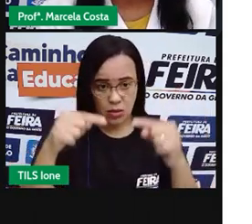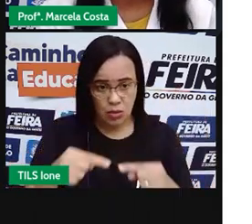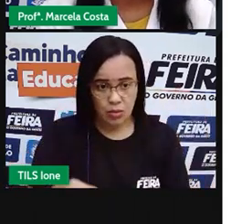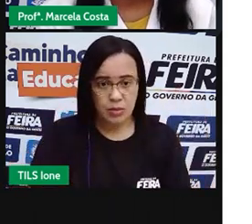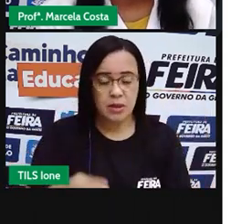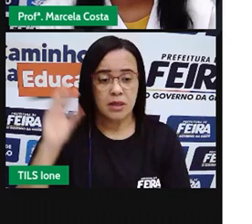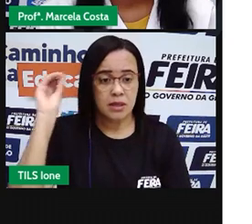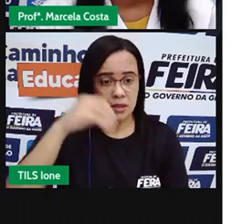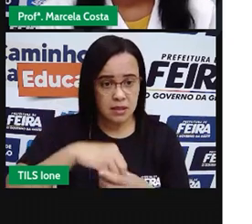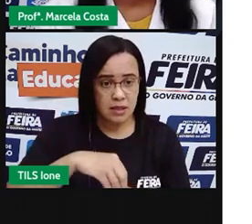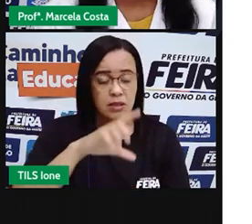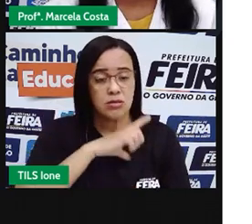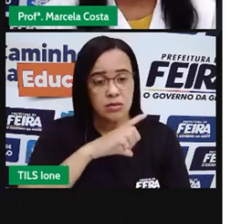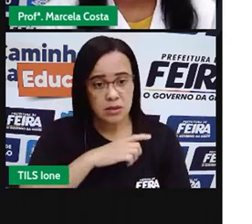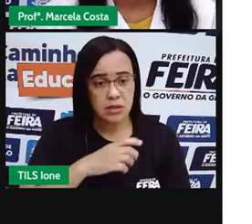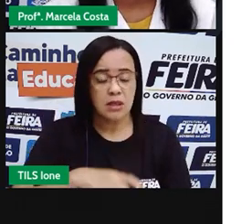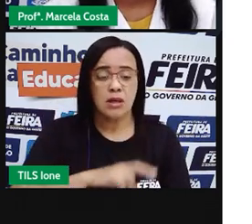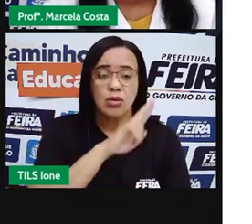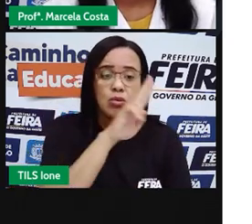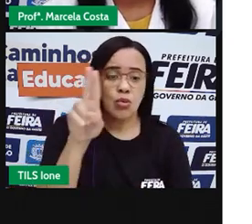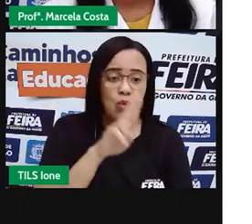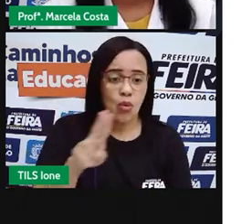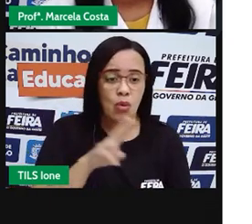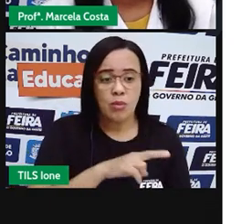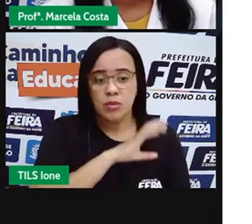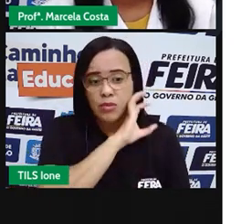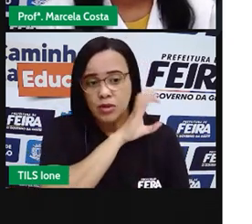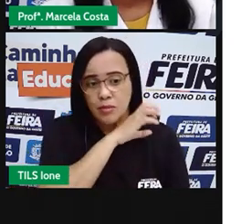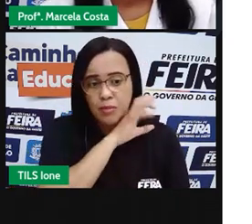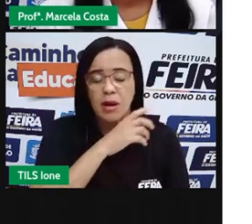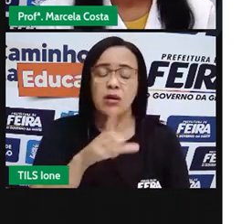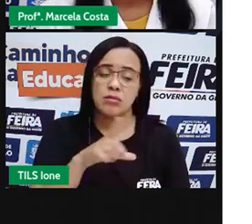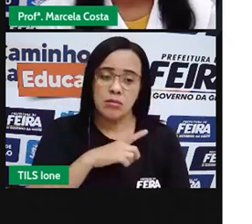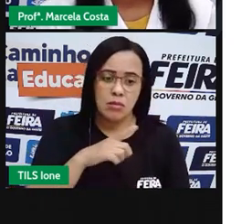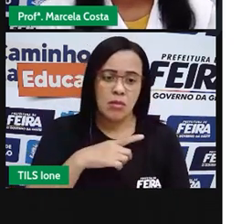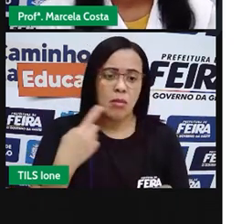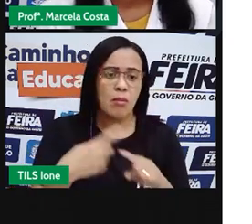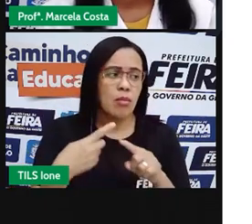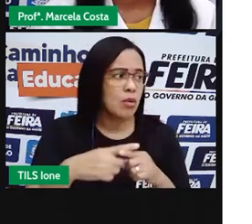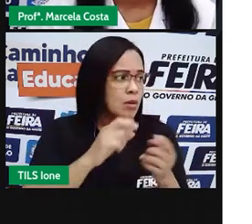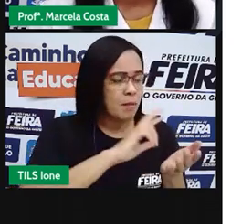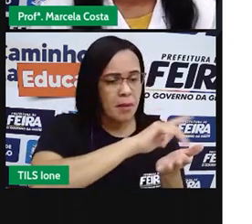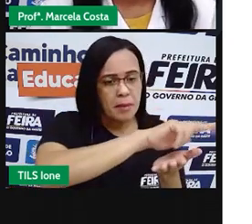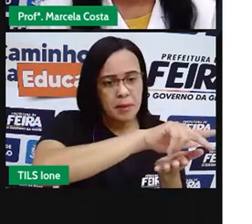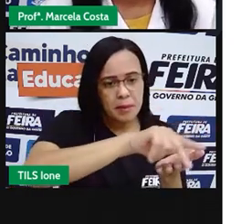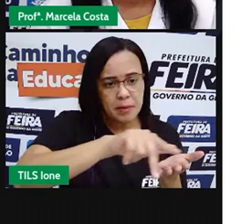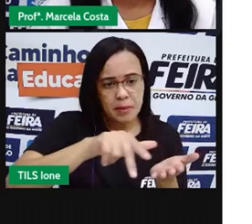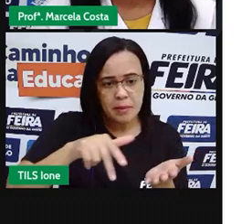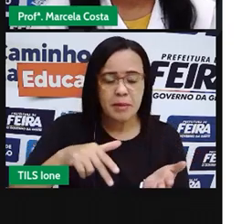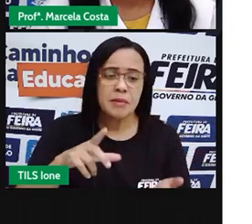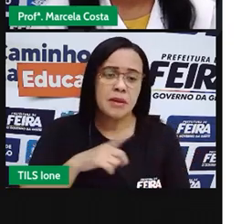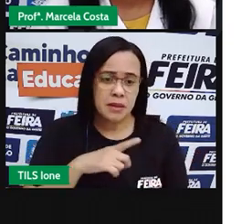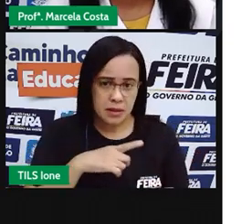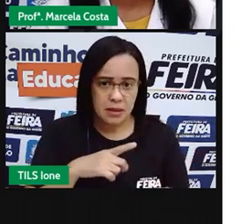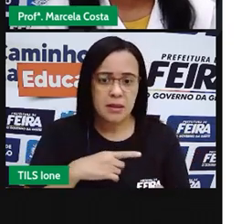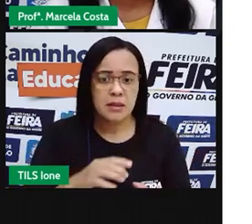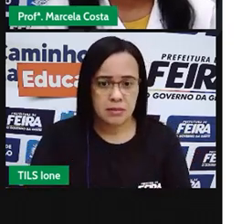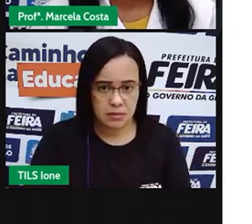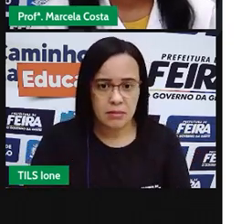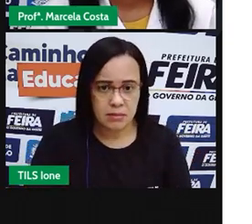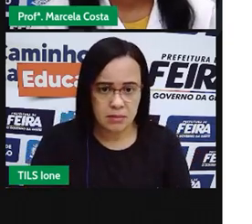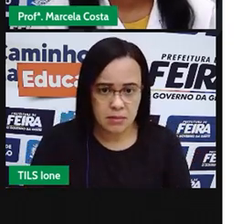nome de um animal, mostrando aí a variedade da vida. representando a